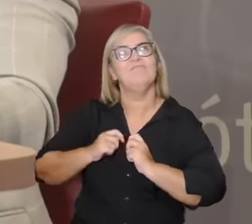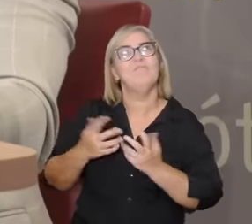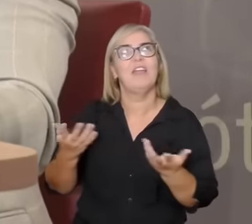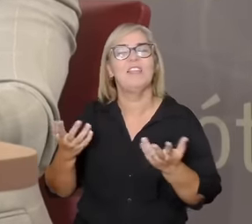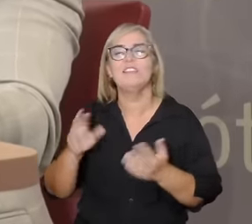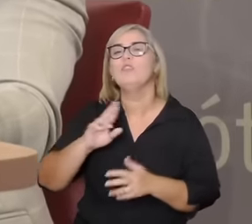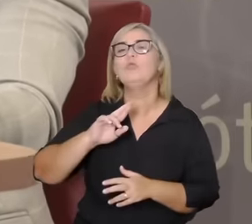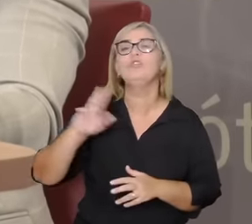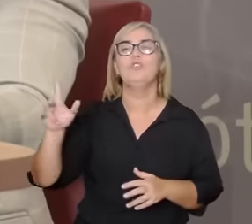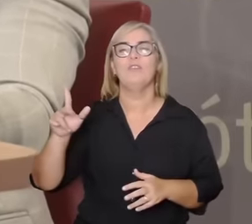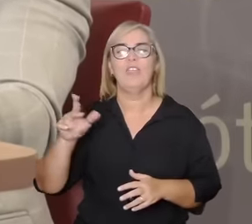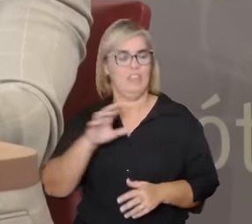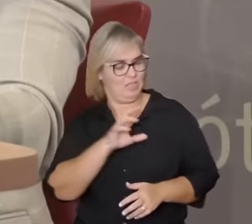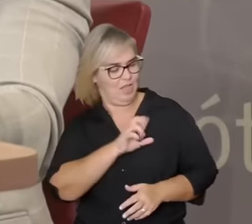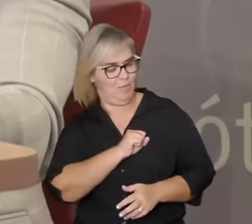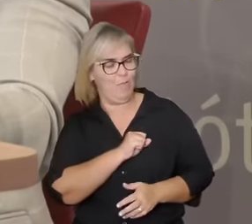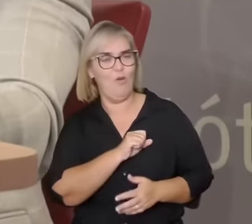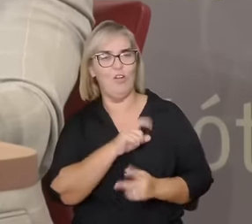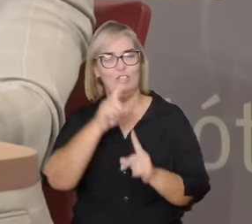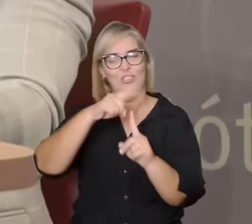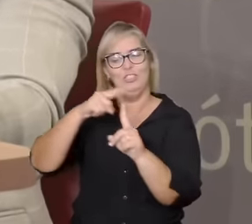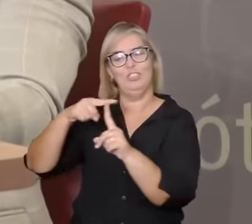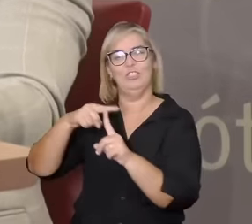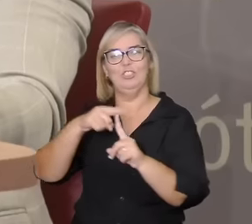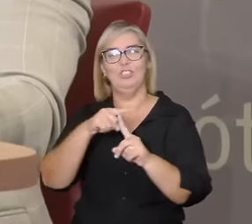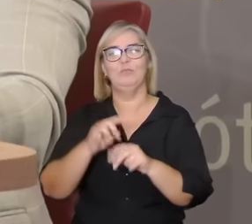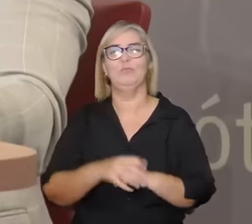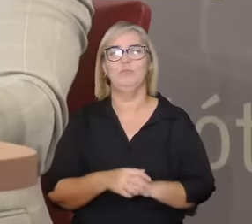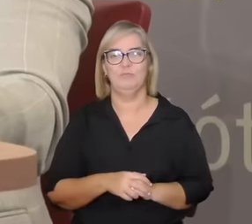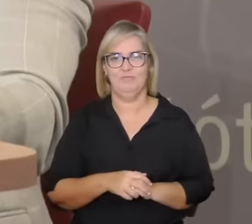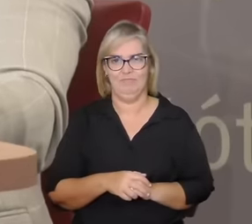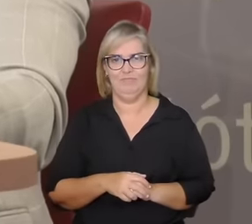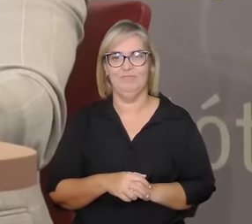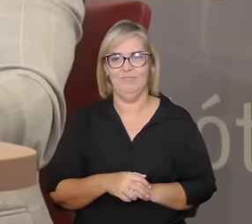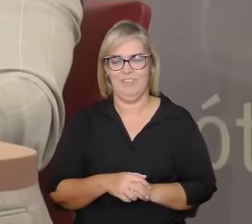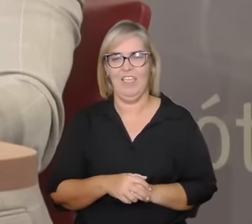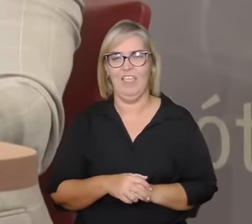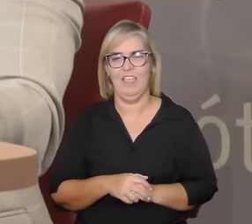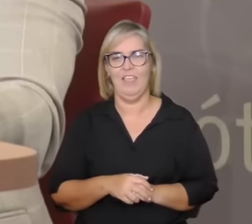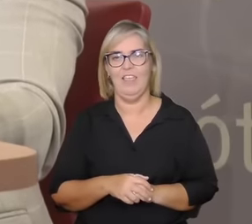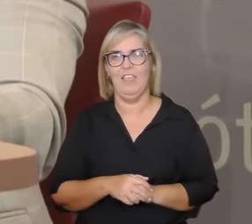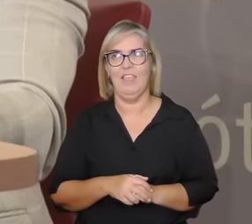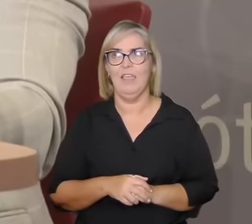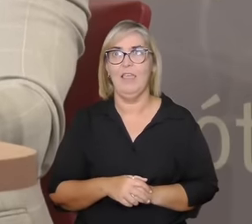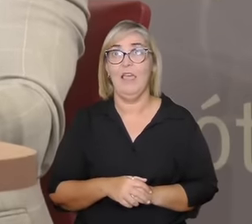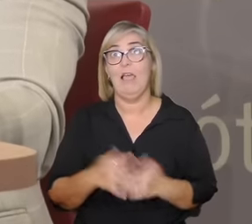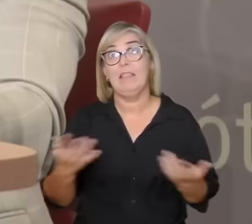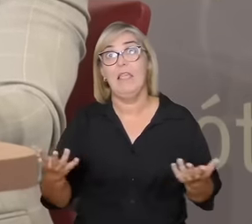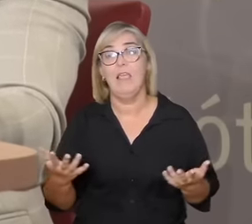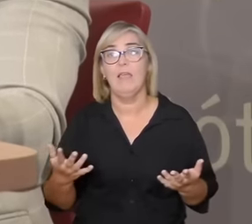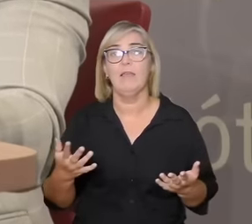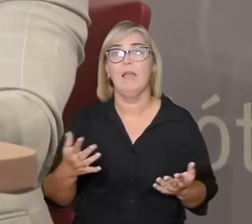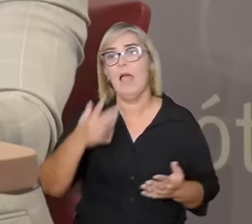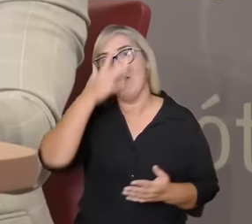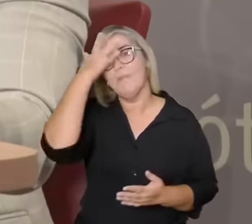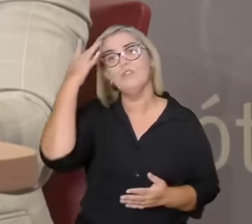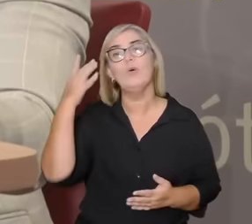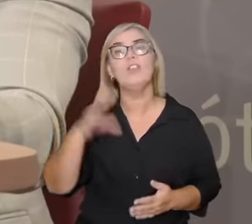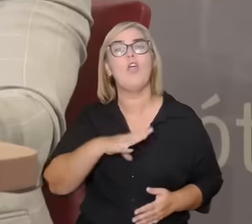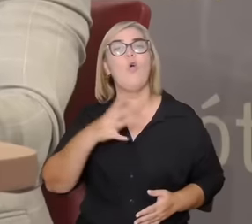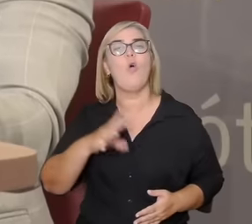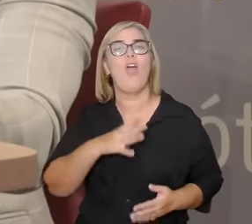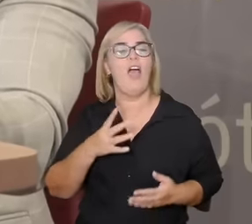nesse caso né até o que a pessoa tem disponibilidade para amar para investir de amor